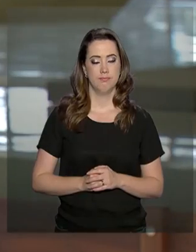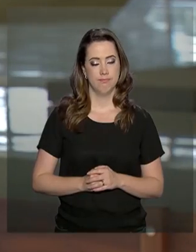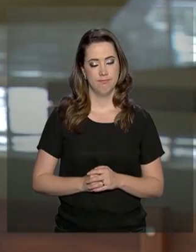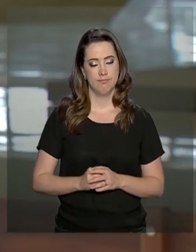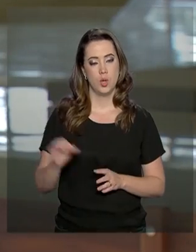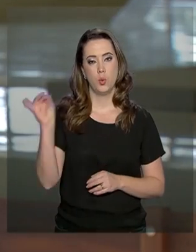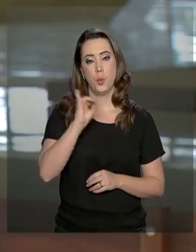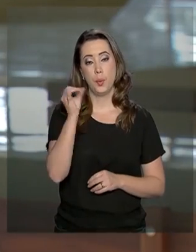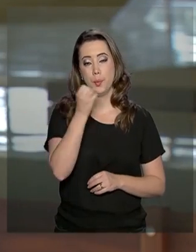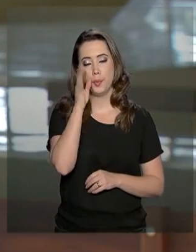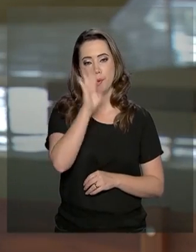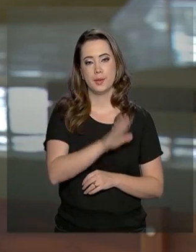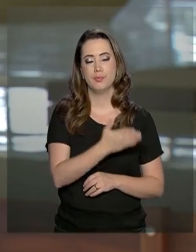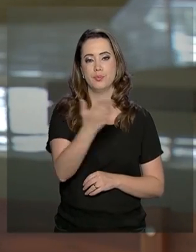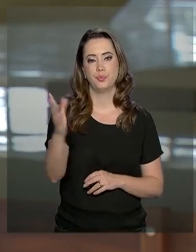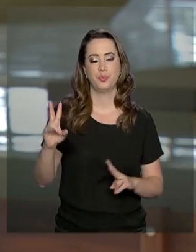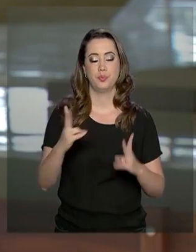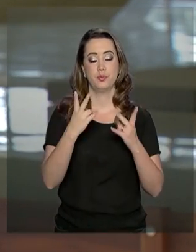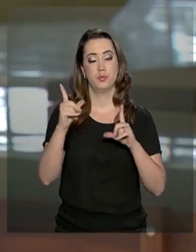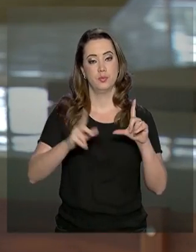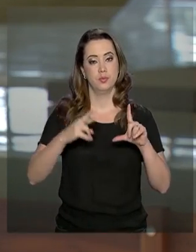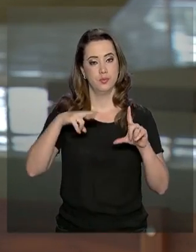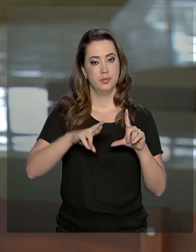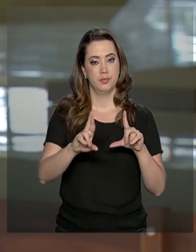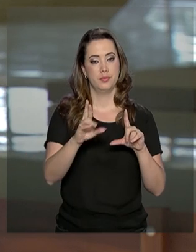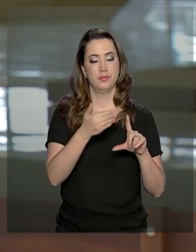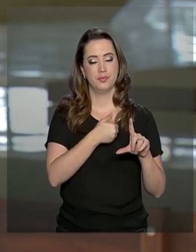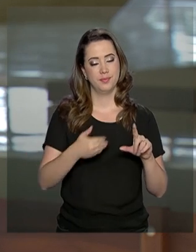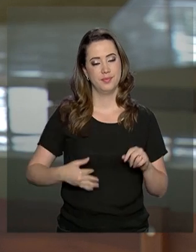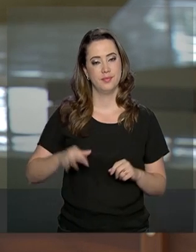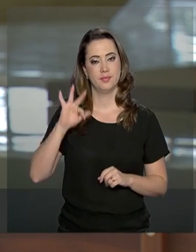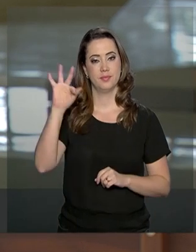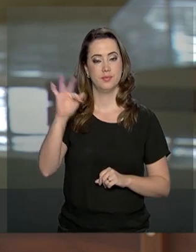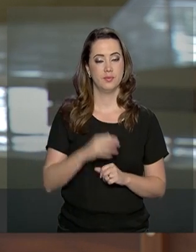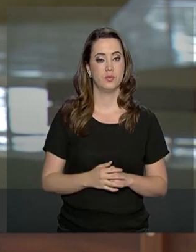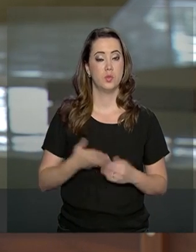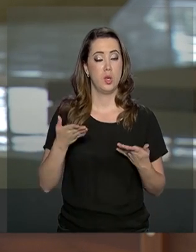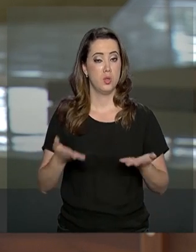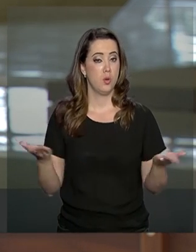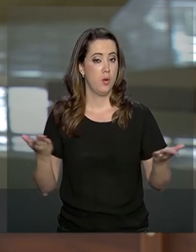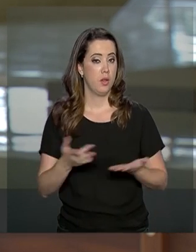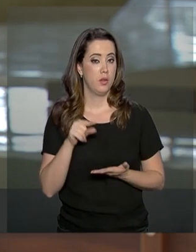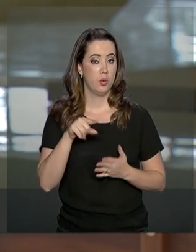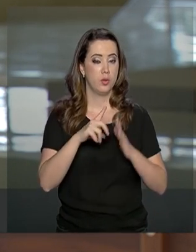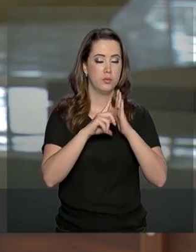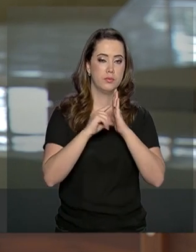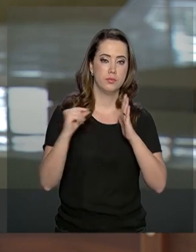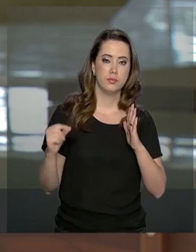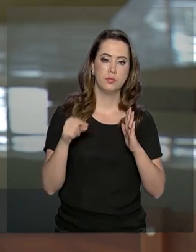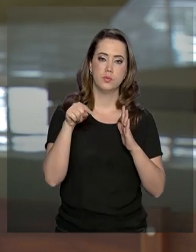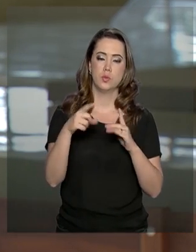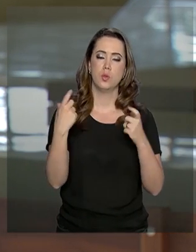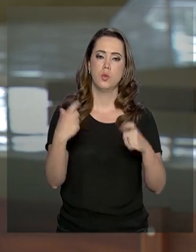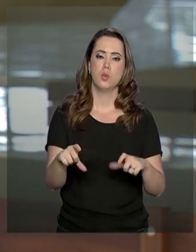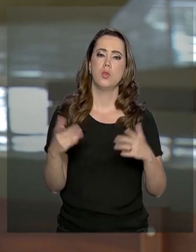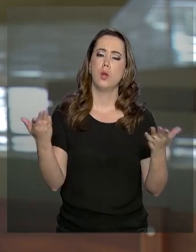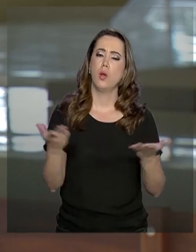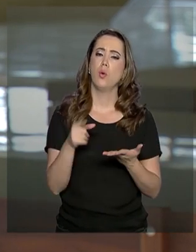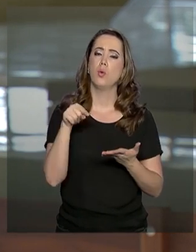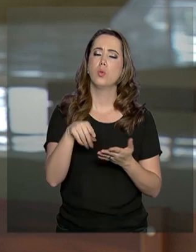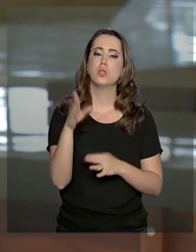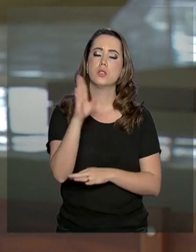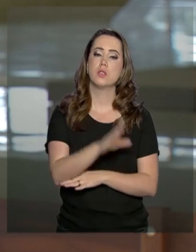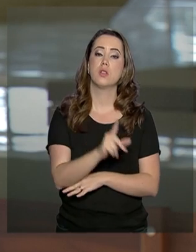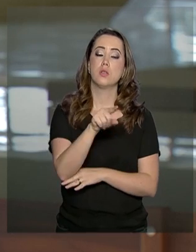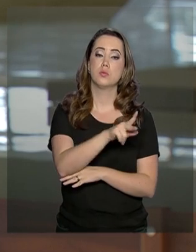Olá, boa tarde para você que nos acompanha pela TV NBR, a TV do Governo Federal. Eu estou neste momento no Palácio do Planalto, onde hoje, no início da